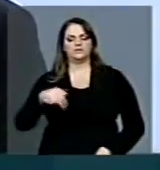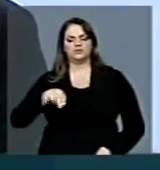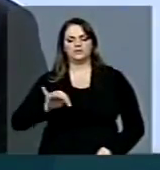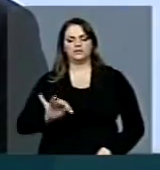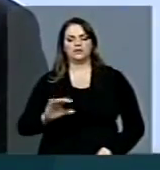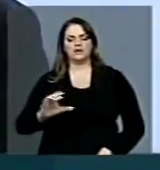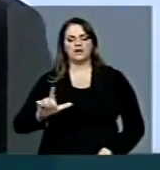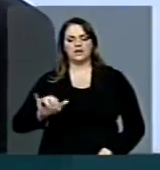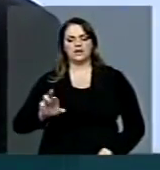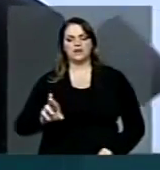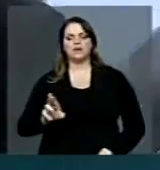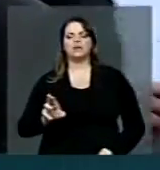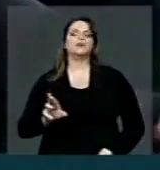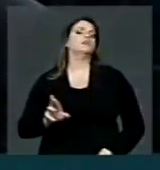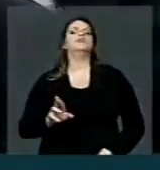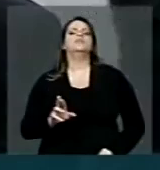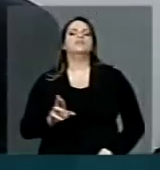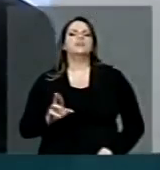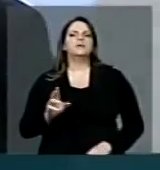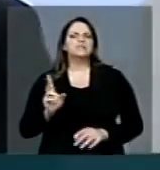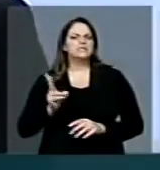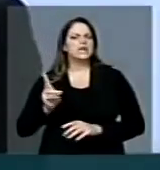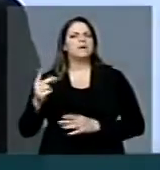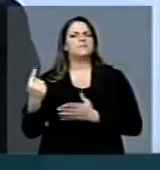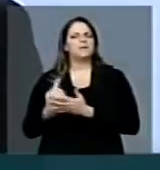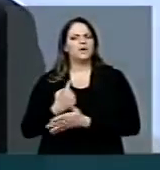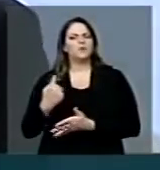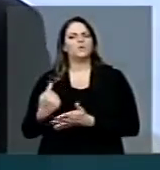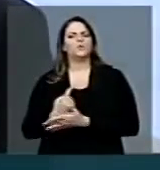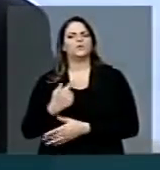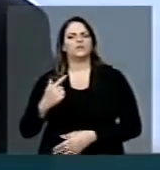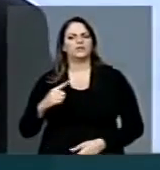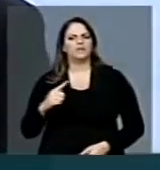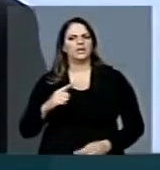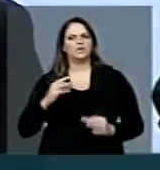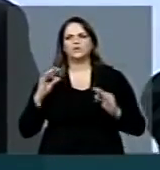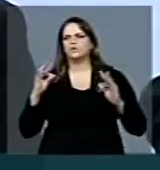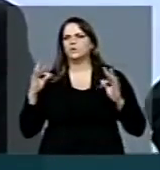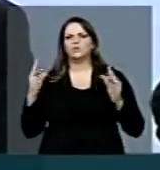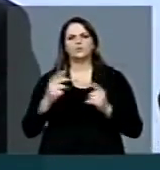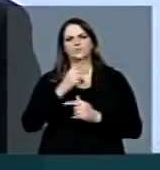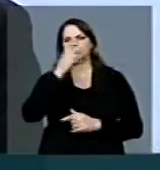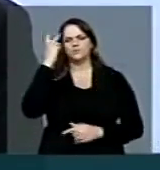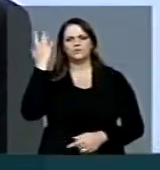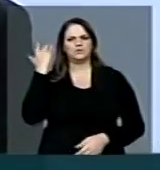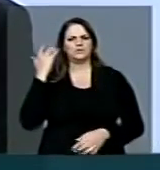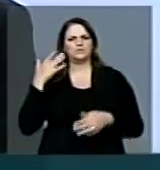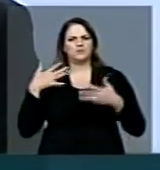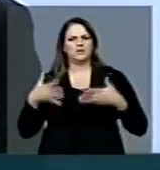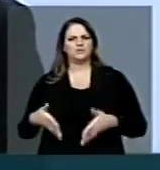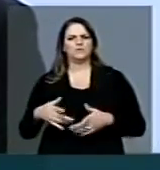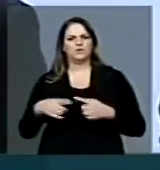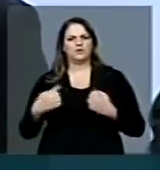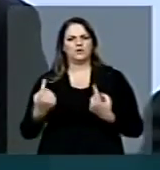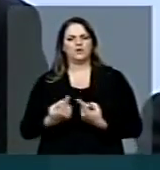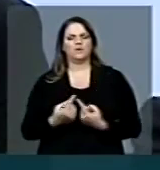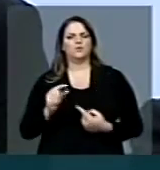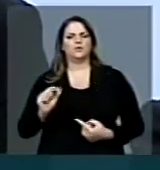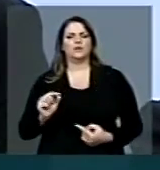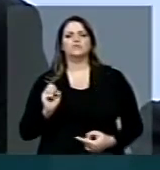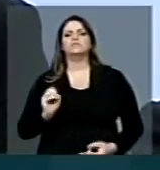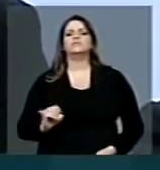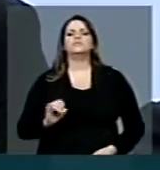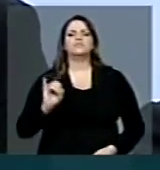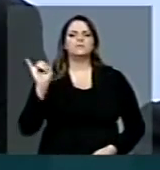uma pergunta recorrente, que foi de todos que participaram daquela audiência, é de se o Brasil